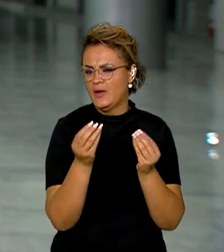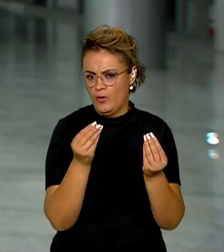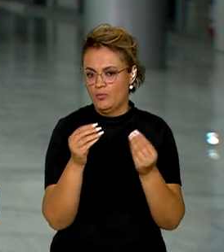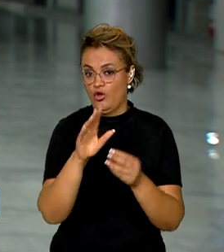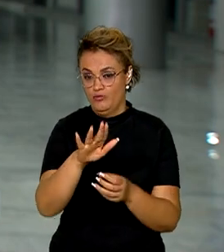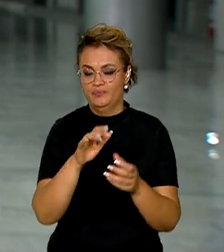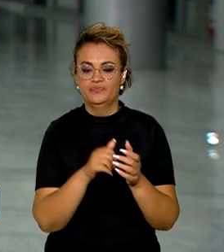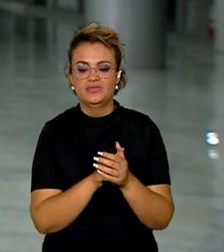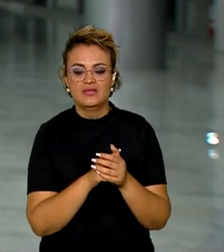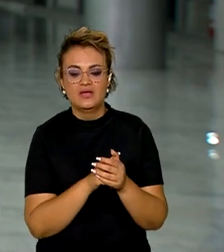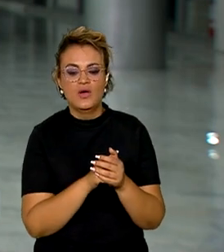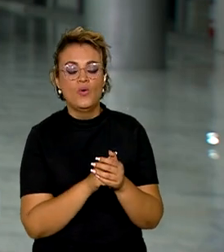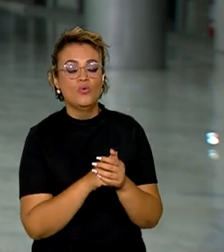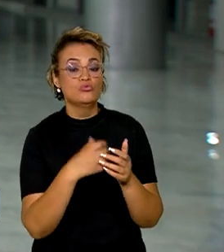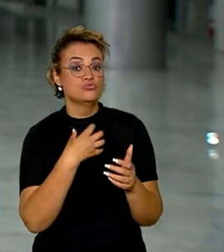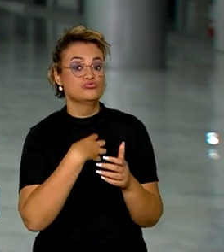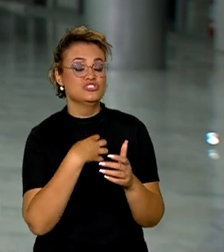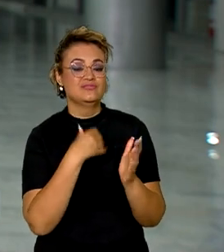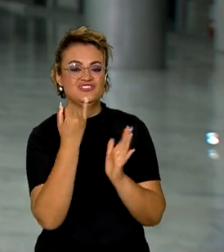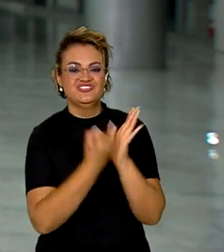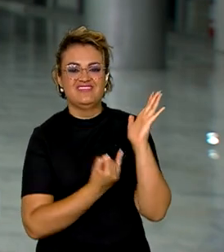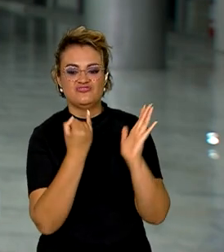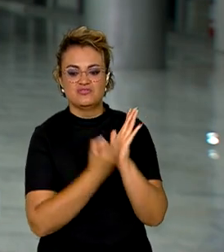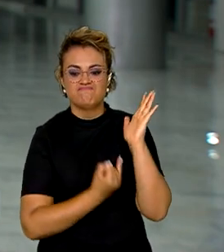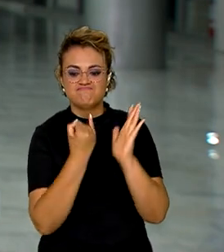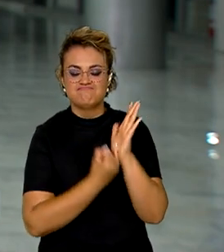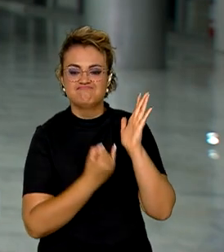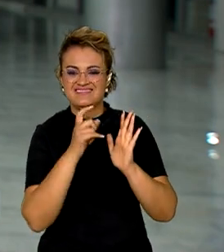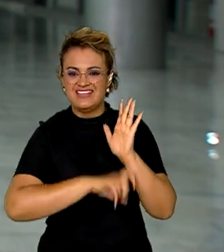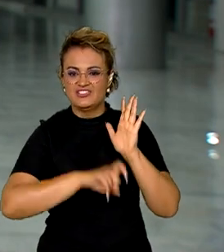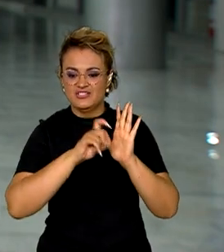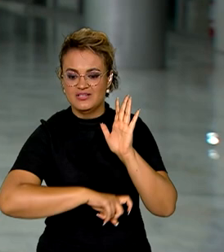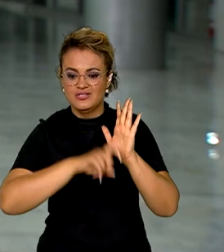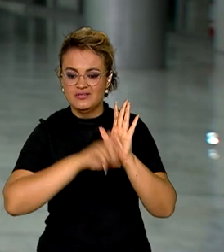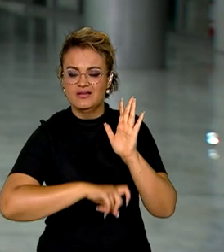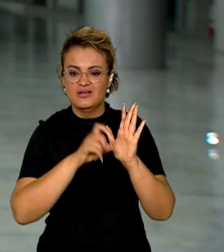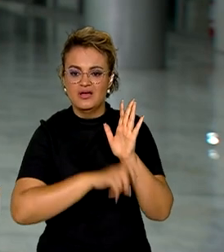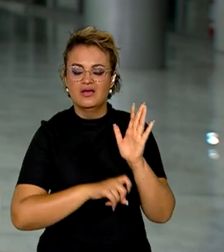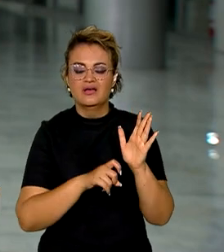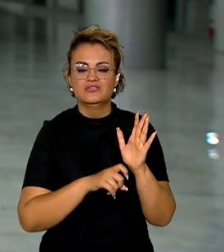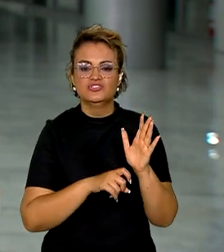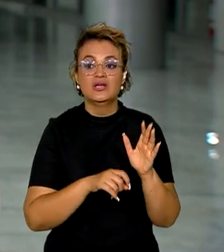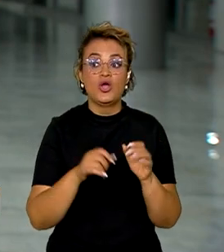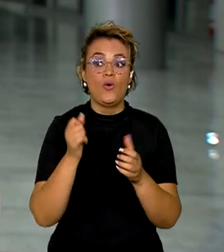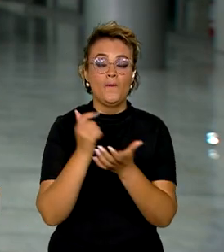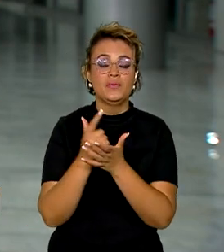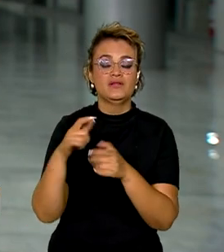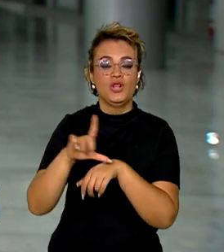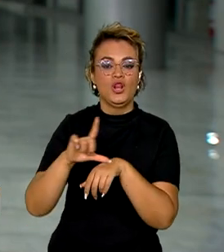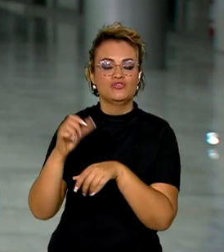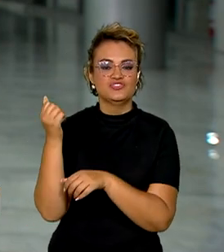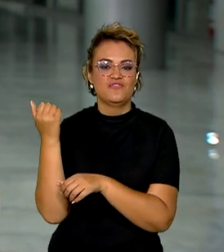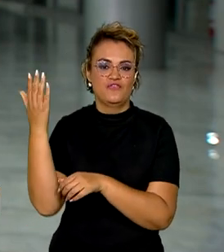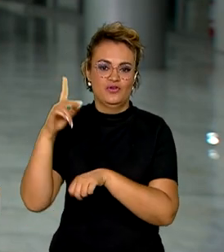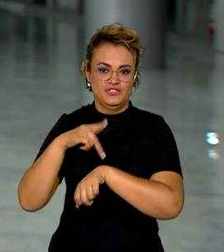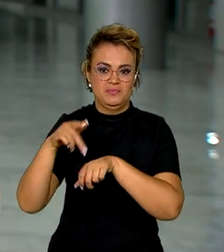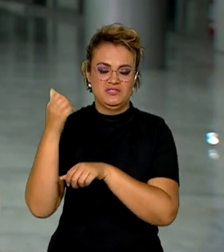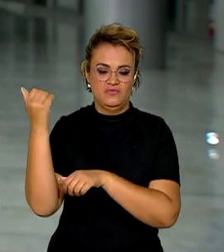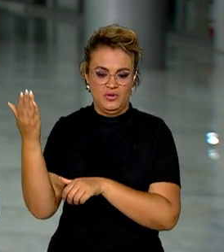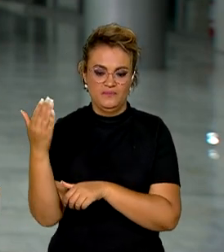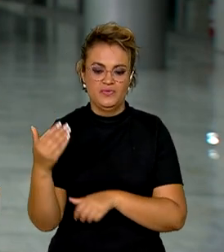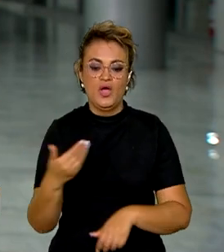programa altera o modelo de taxação de compras online em lojas estrangeiras, ou seja, o governo federal